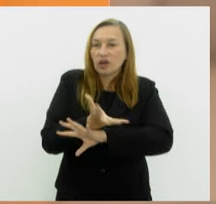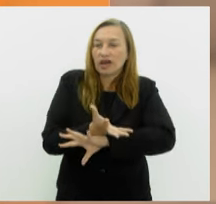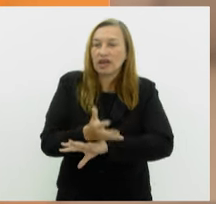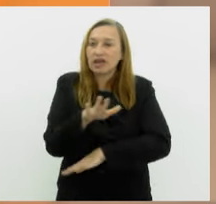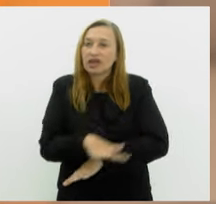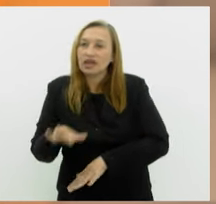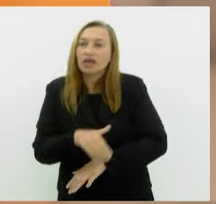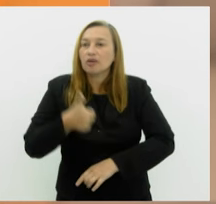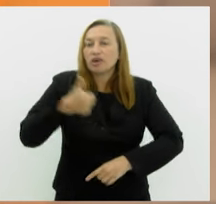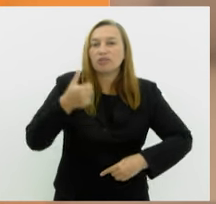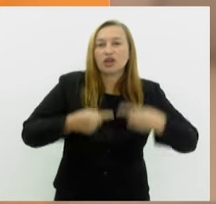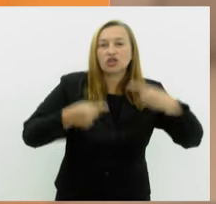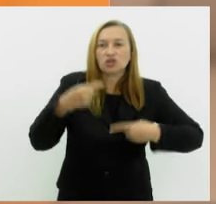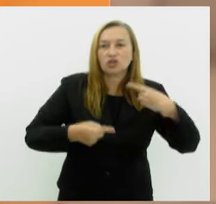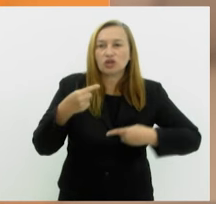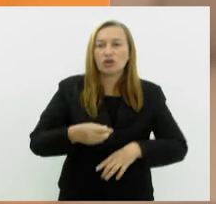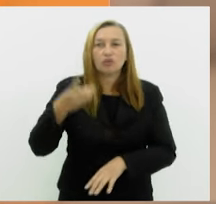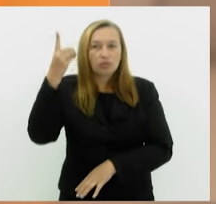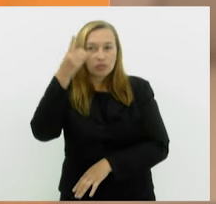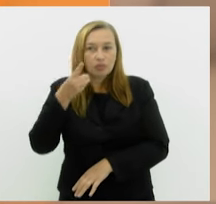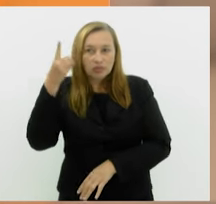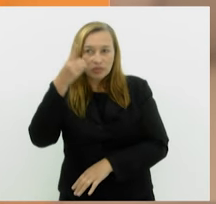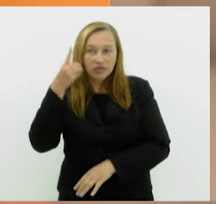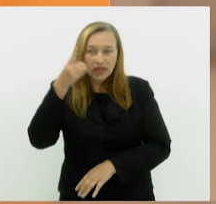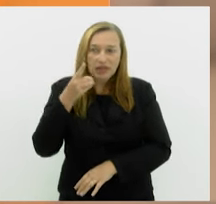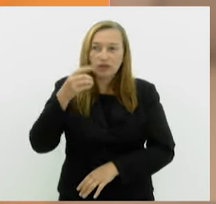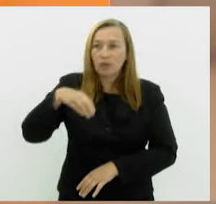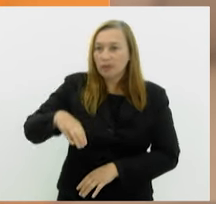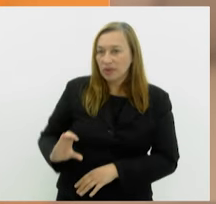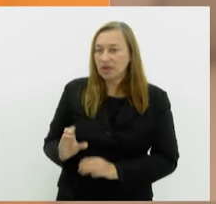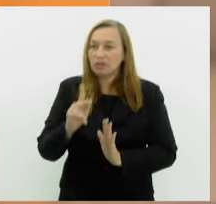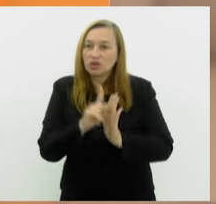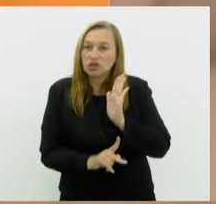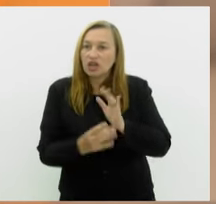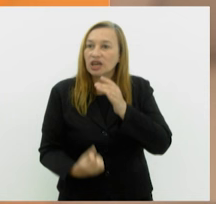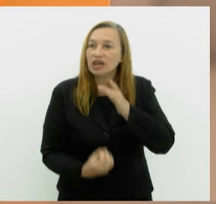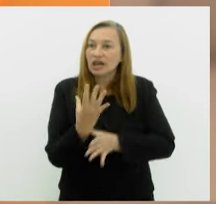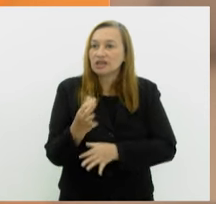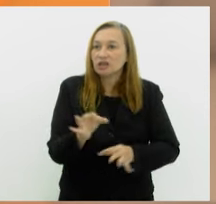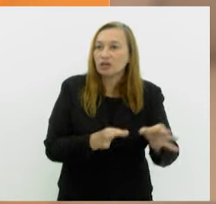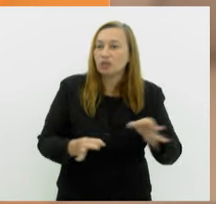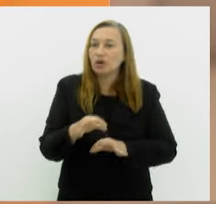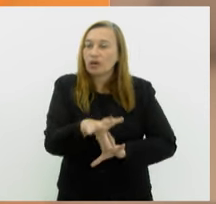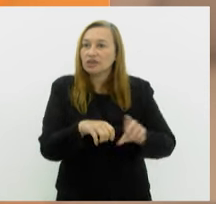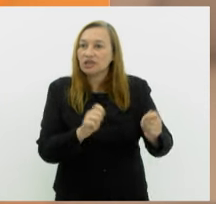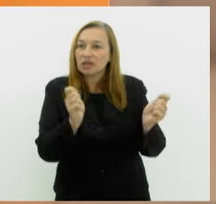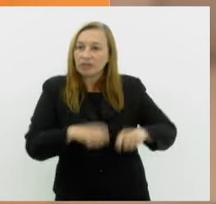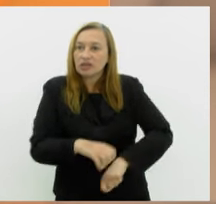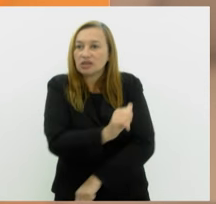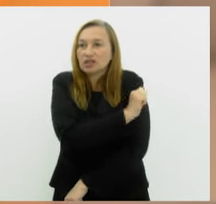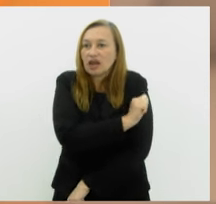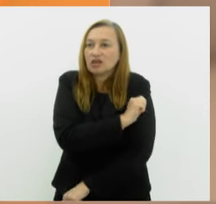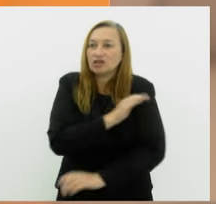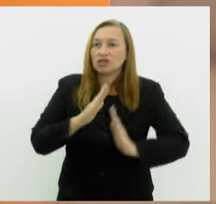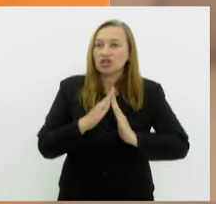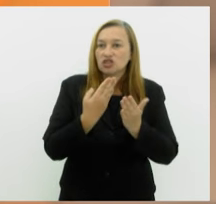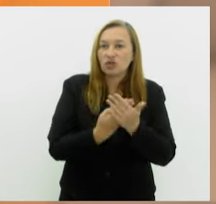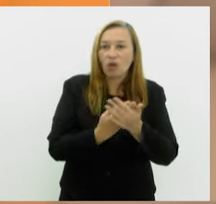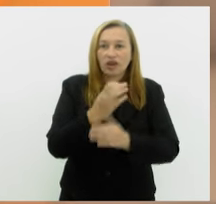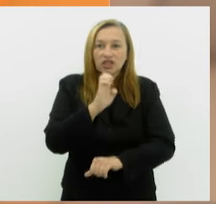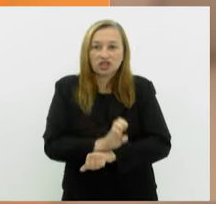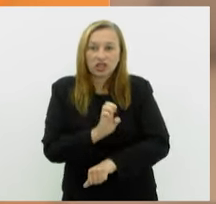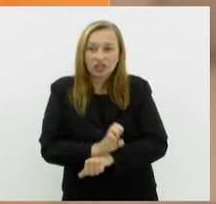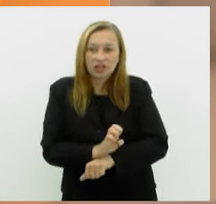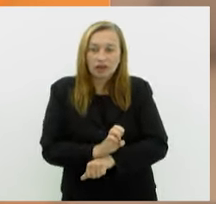em primeira discussão, o projeto do deputado Carlos Mink, que pede a criação do programa de capacitação de alunos das escolas estaduais